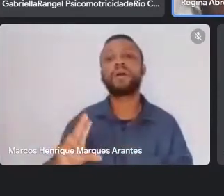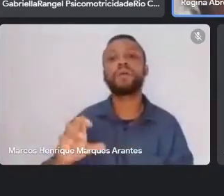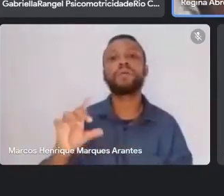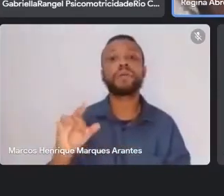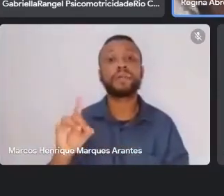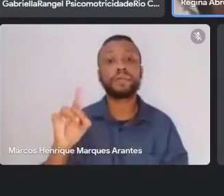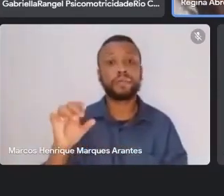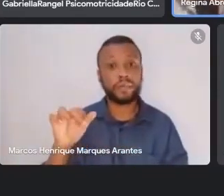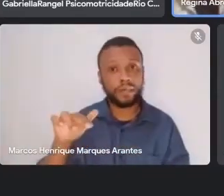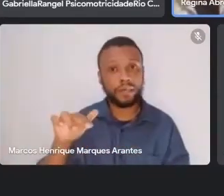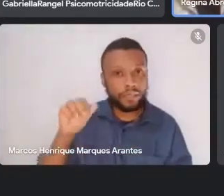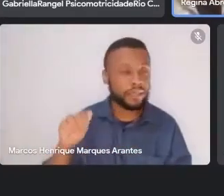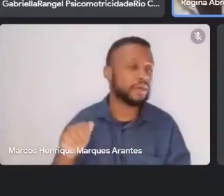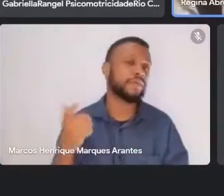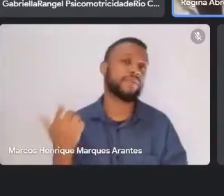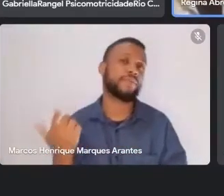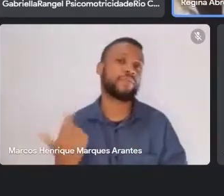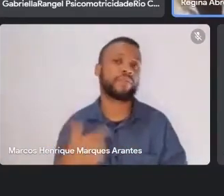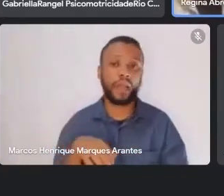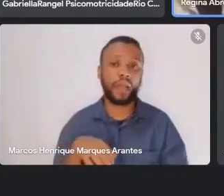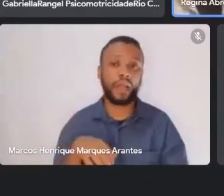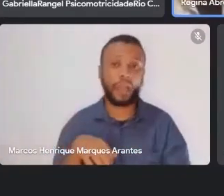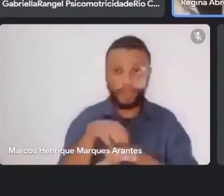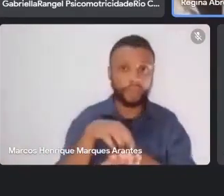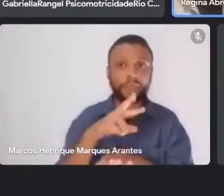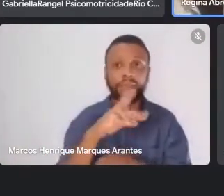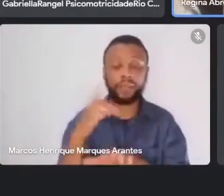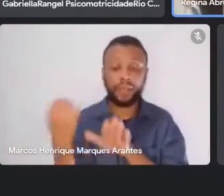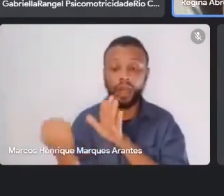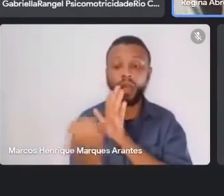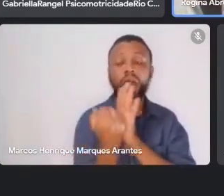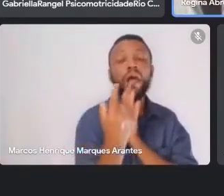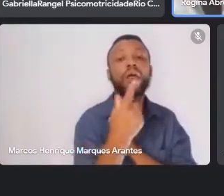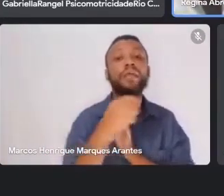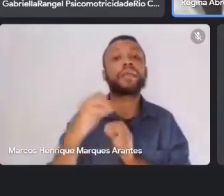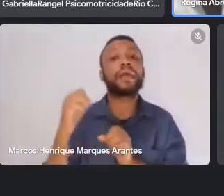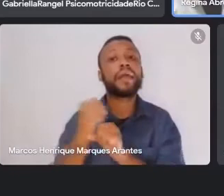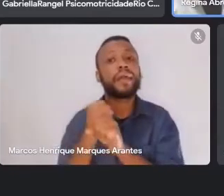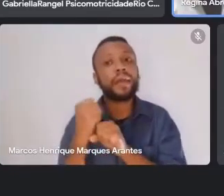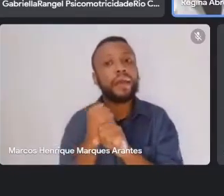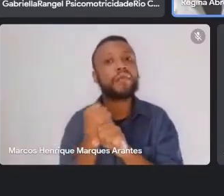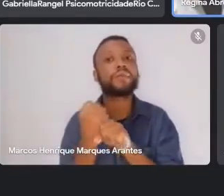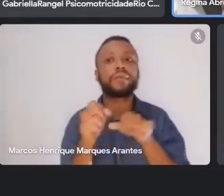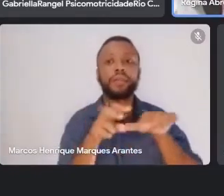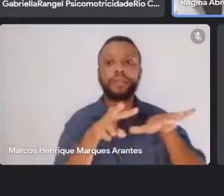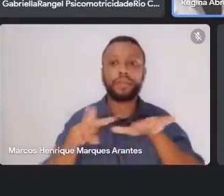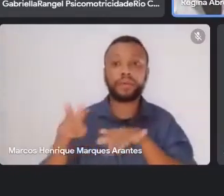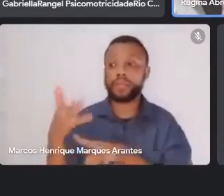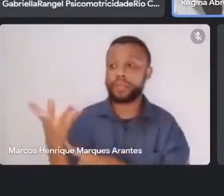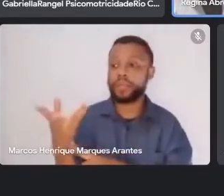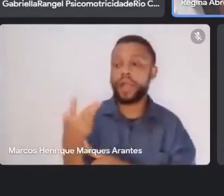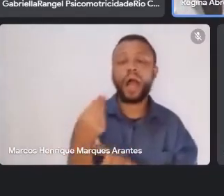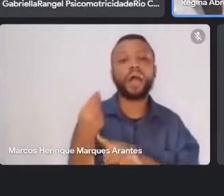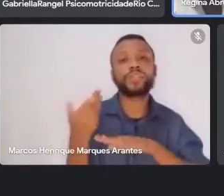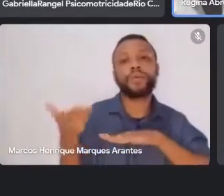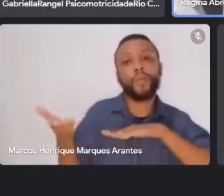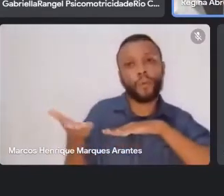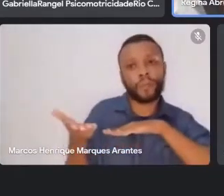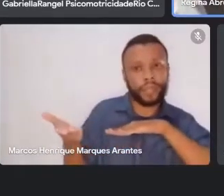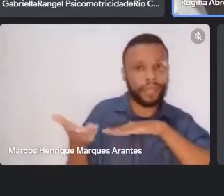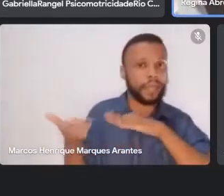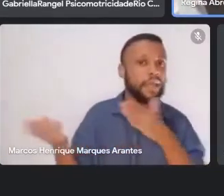como vai vir agora o centenário da Semana de Arte Moderna, caravanas sobre as semanas